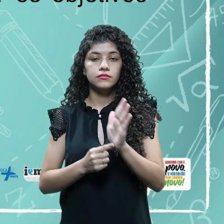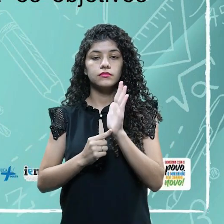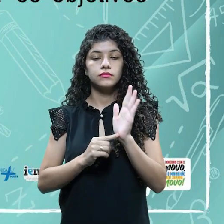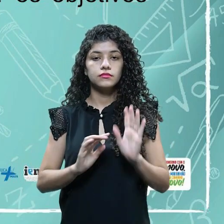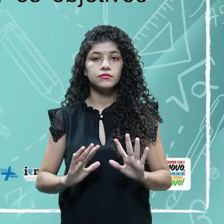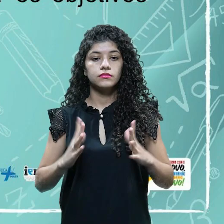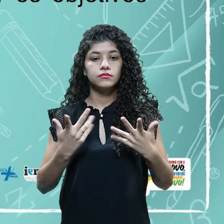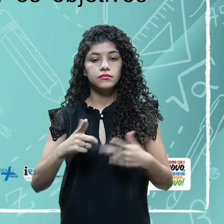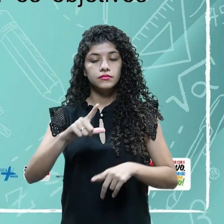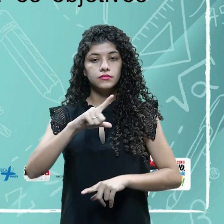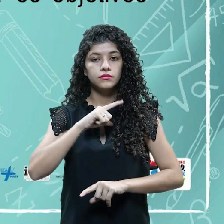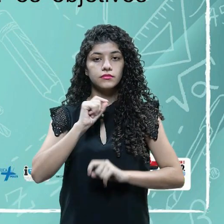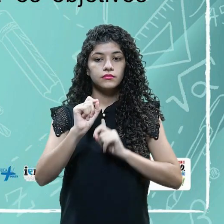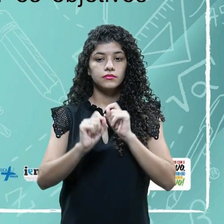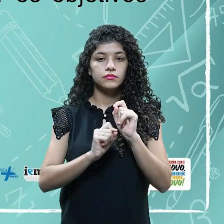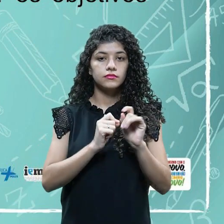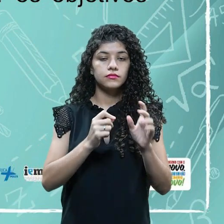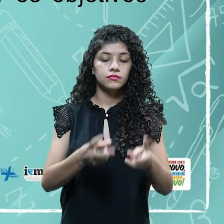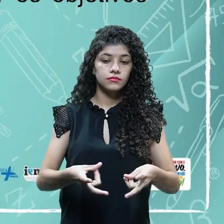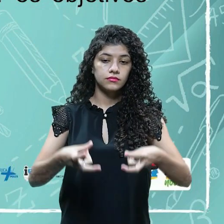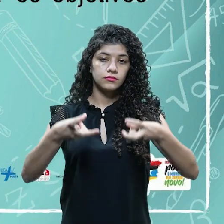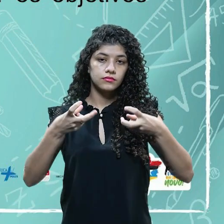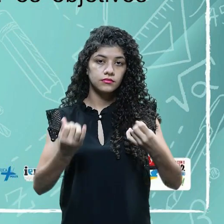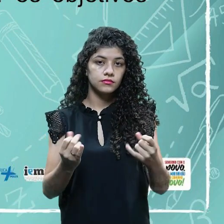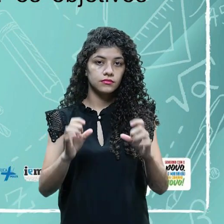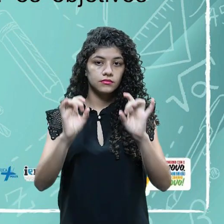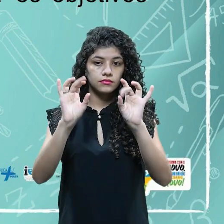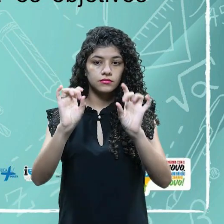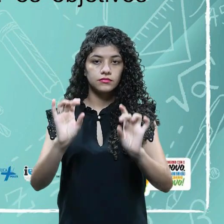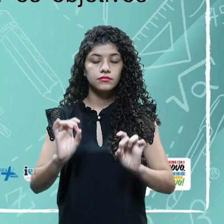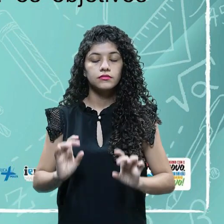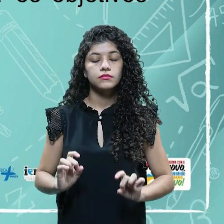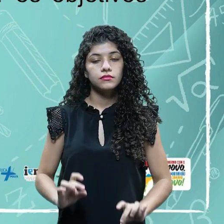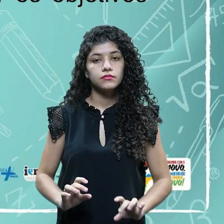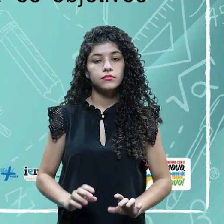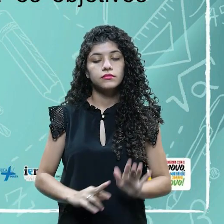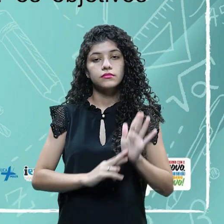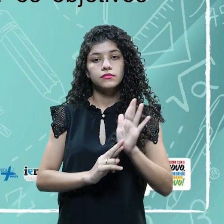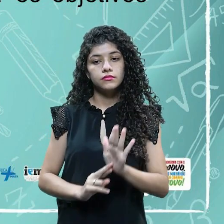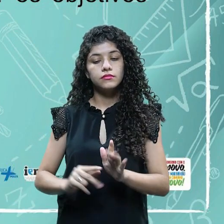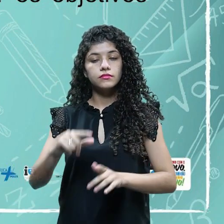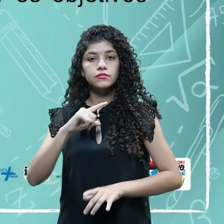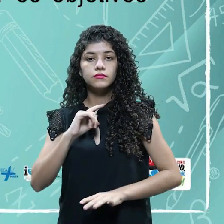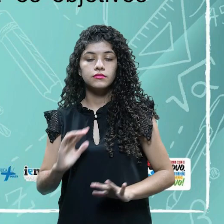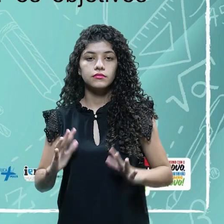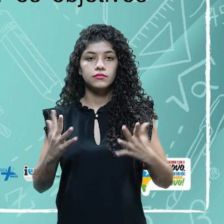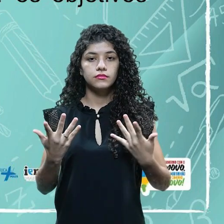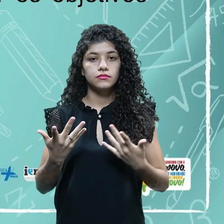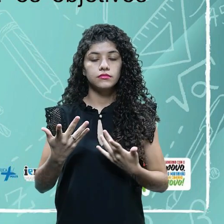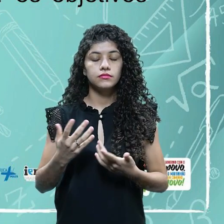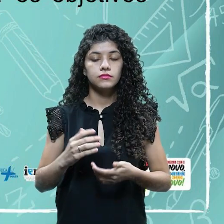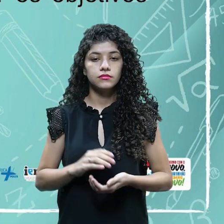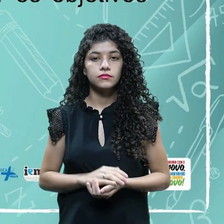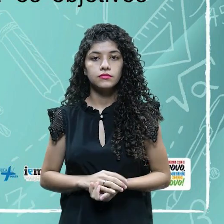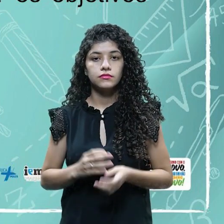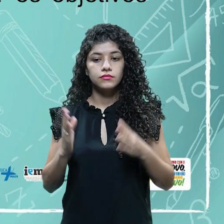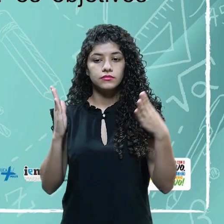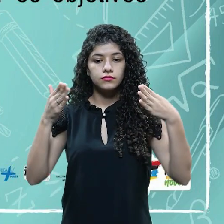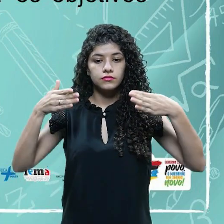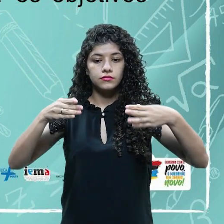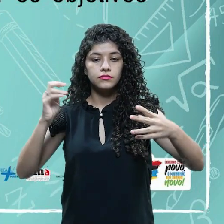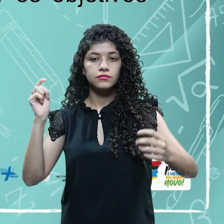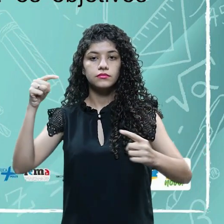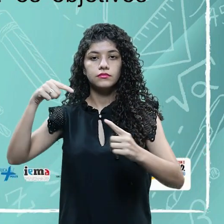especial às normas que regulamentam as atividades. Então, visa o quê? Atingir os objetivos do evento